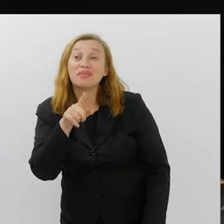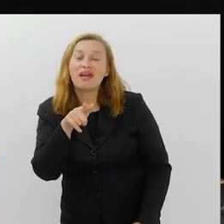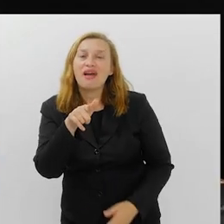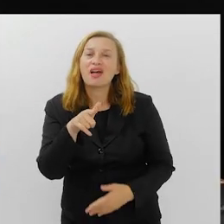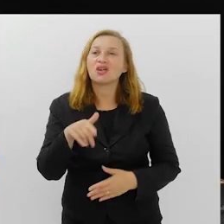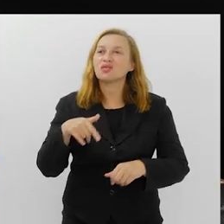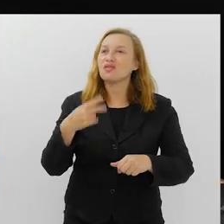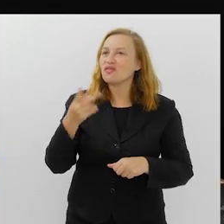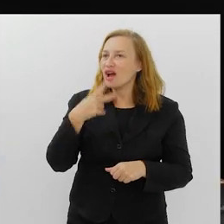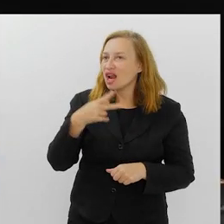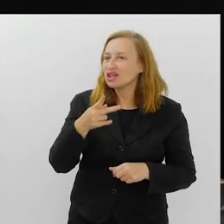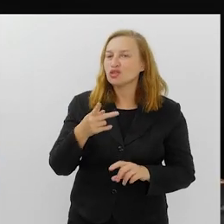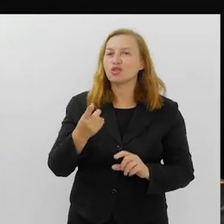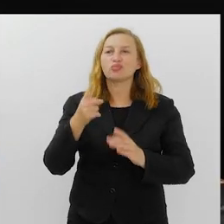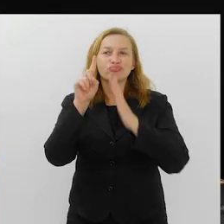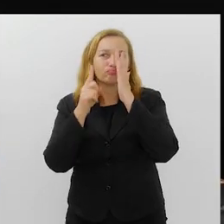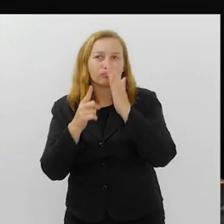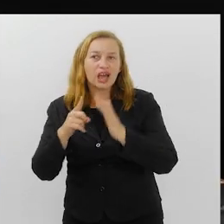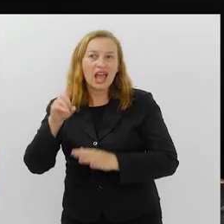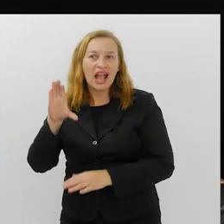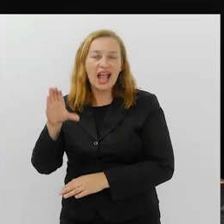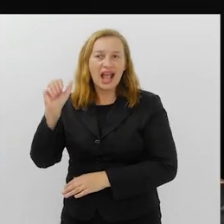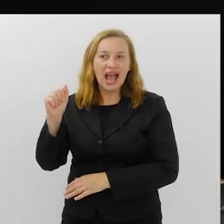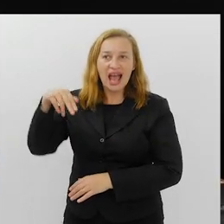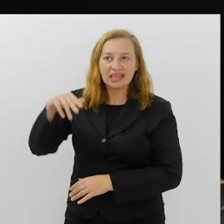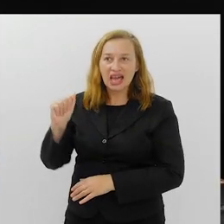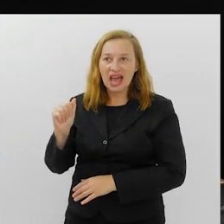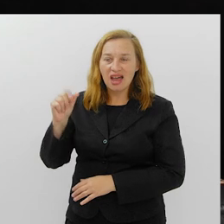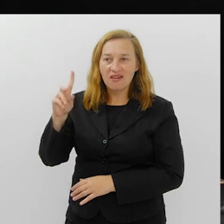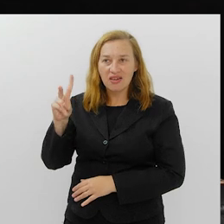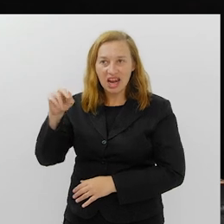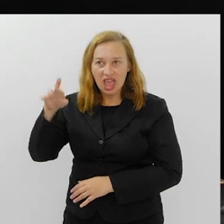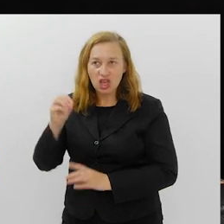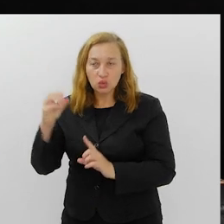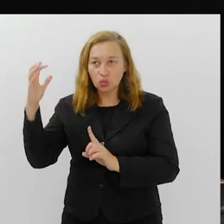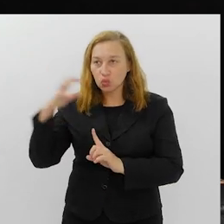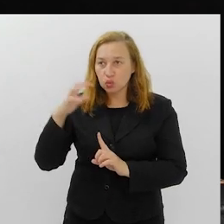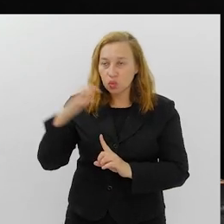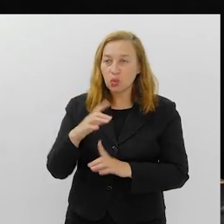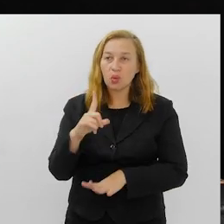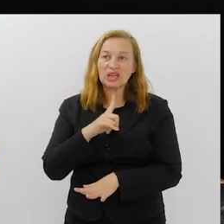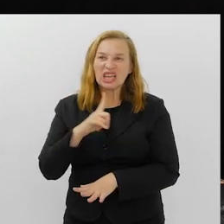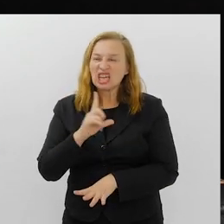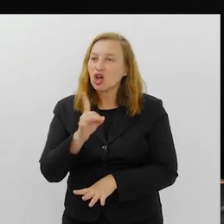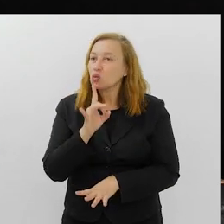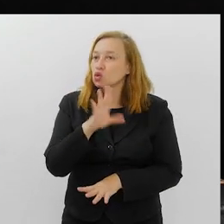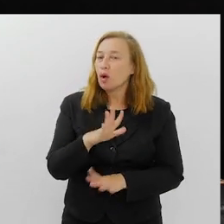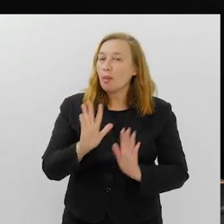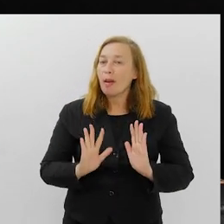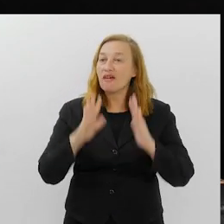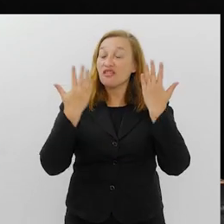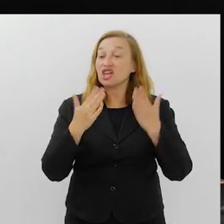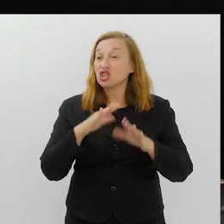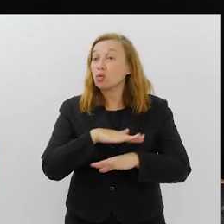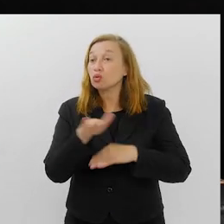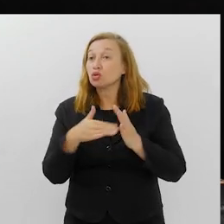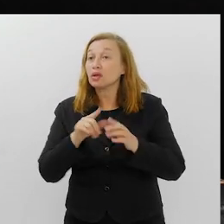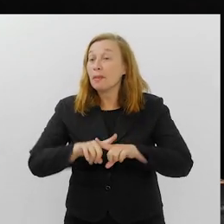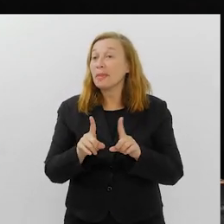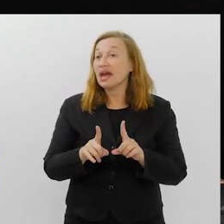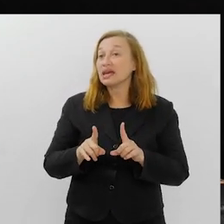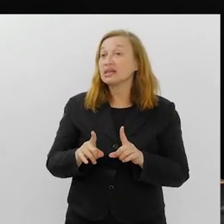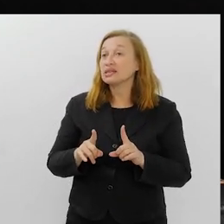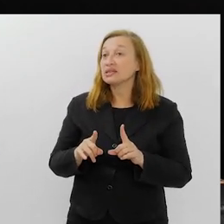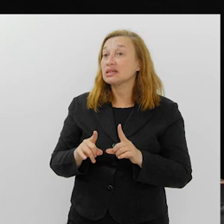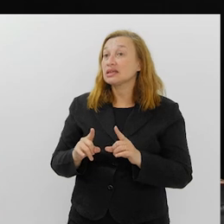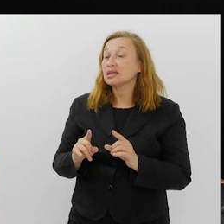Felipe, nós estamos falando sobre carnavalesco, a influência que os carnavalescos têm, não só sobre a festa como um todo, mas para as suas